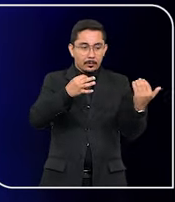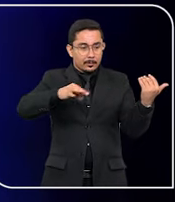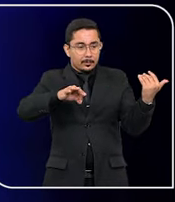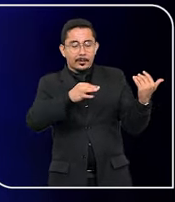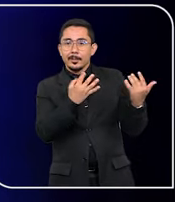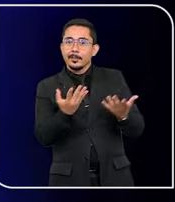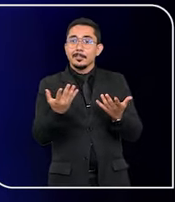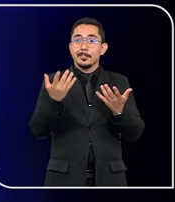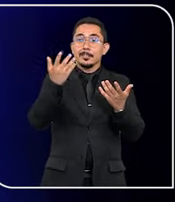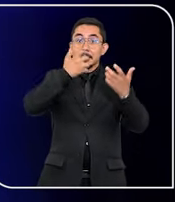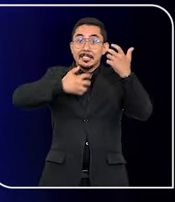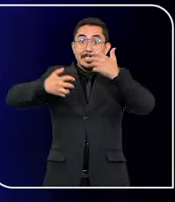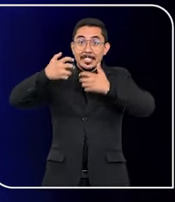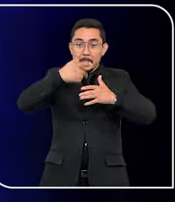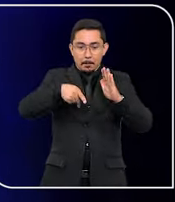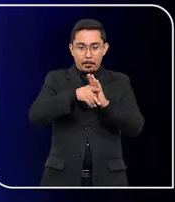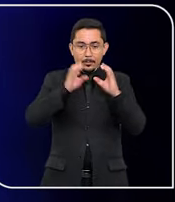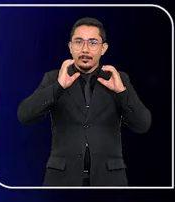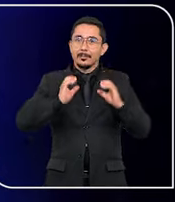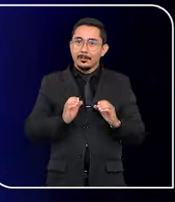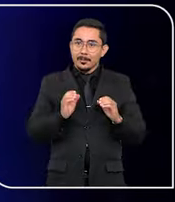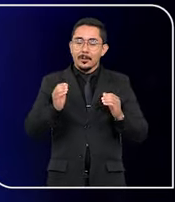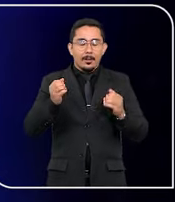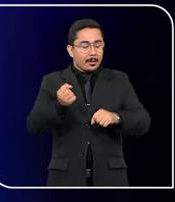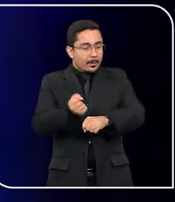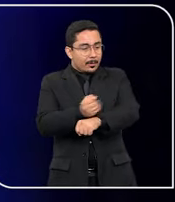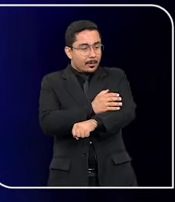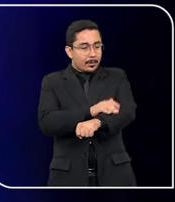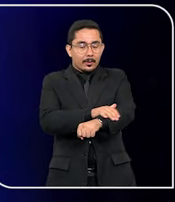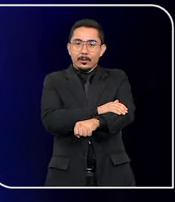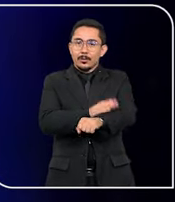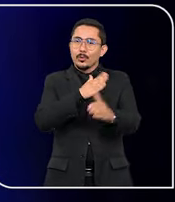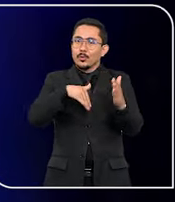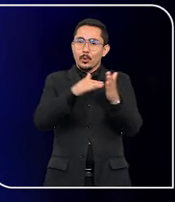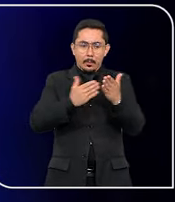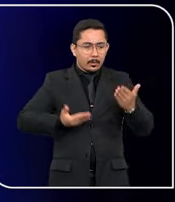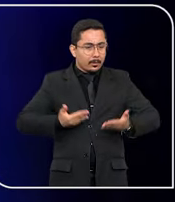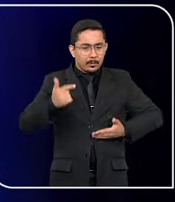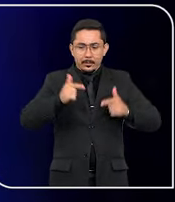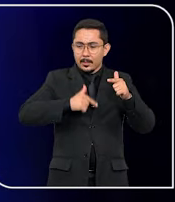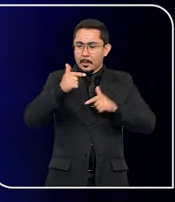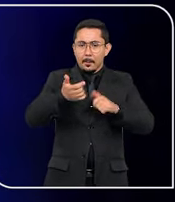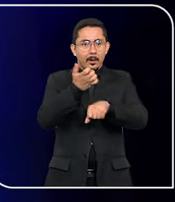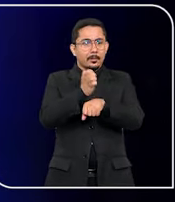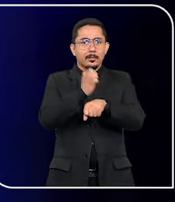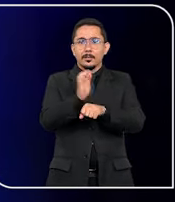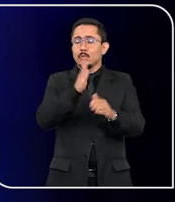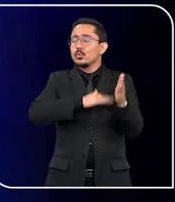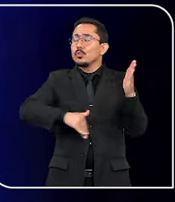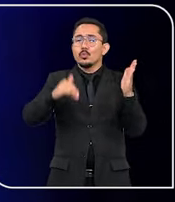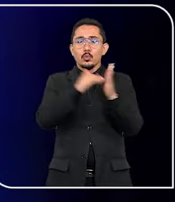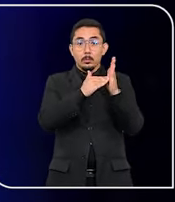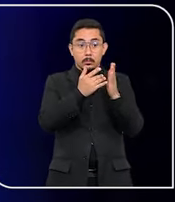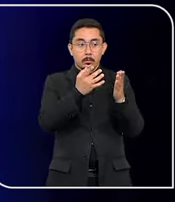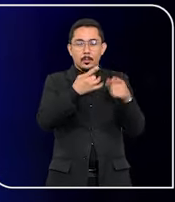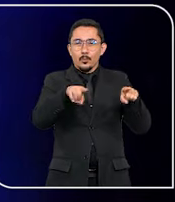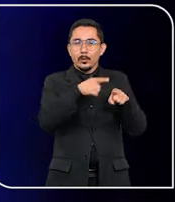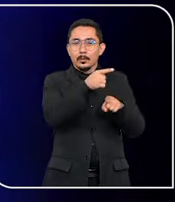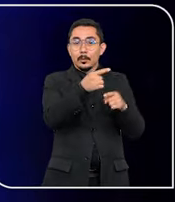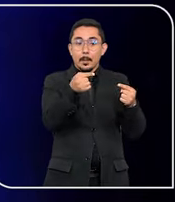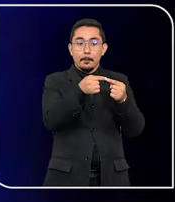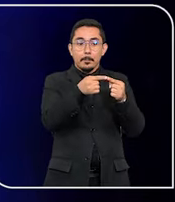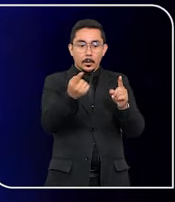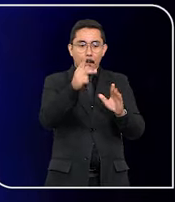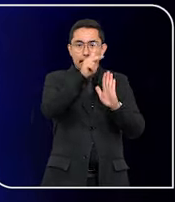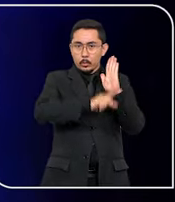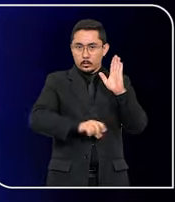Criança Cidadã emocionou ministros, servidores, colaboradores e estagiários. Os músicos fazem parte de um